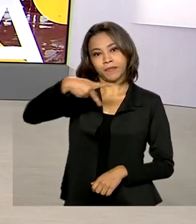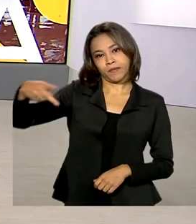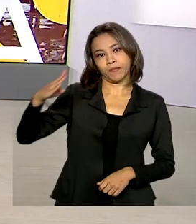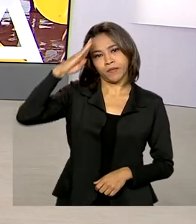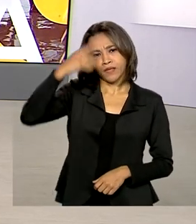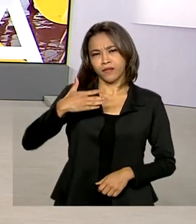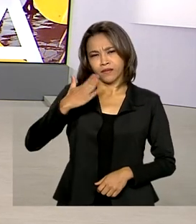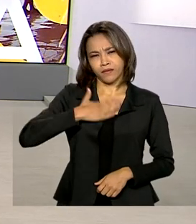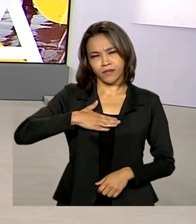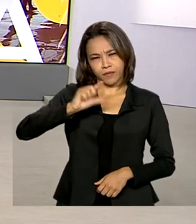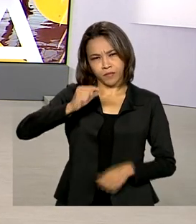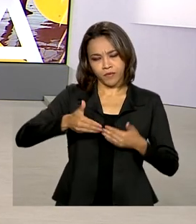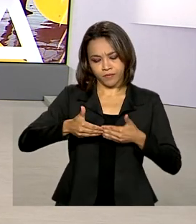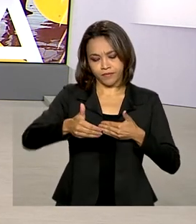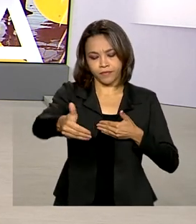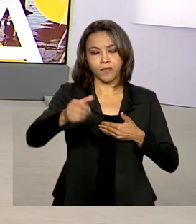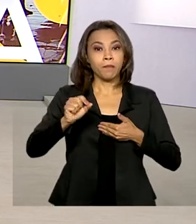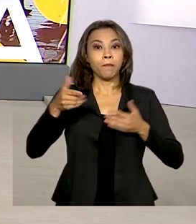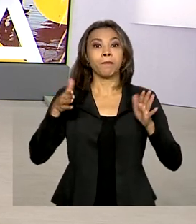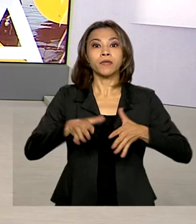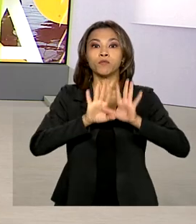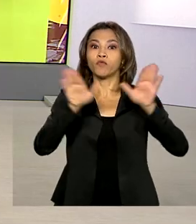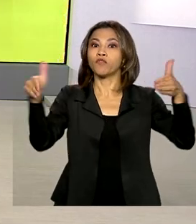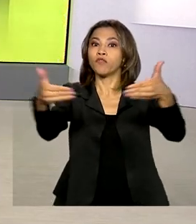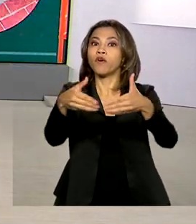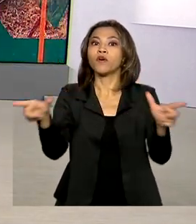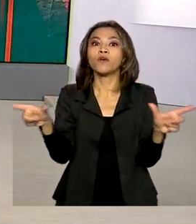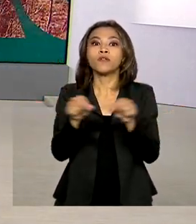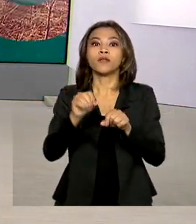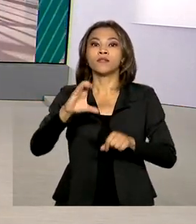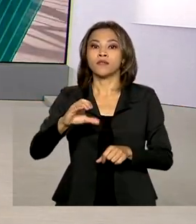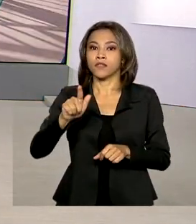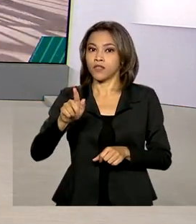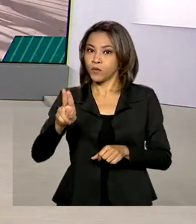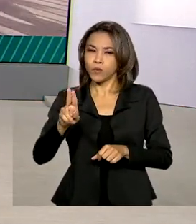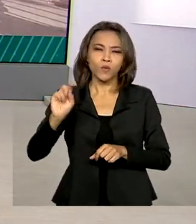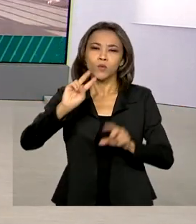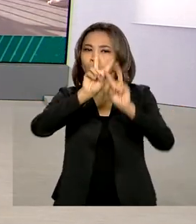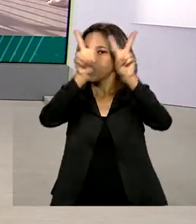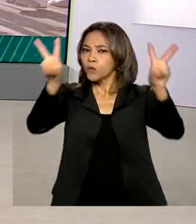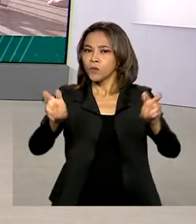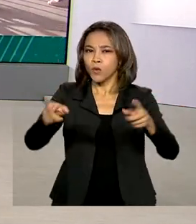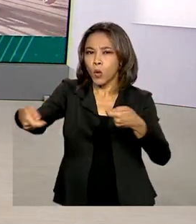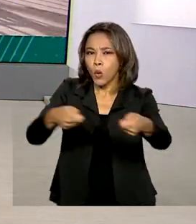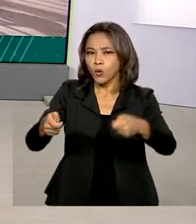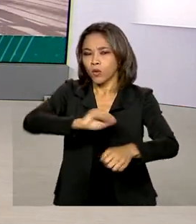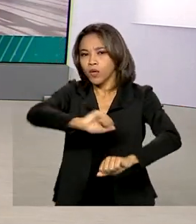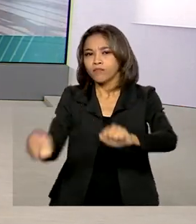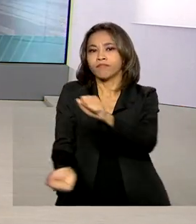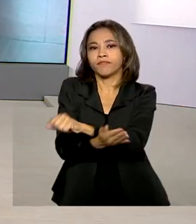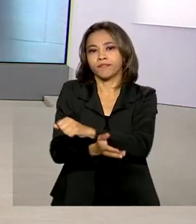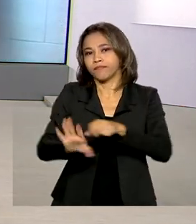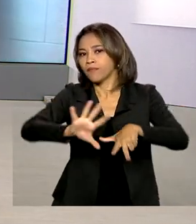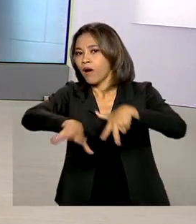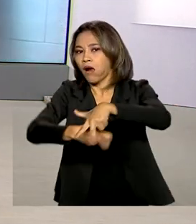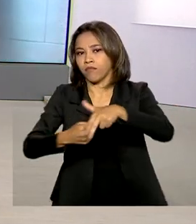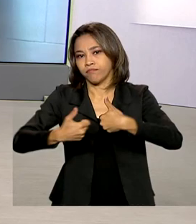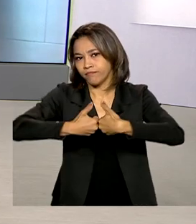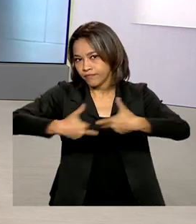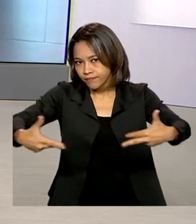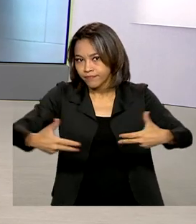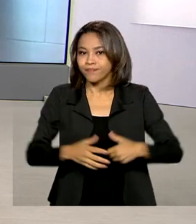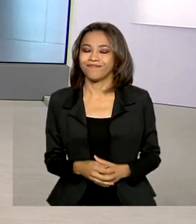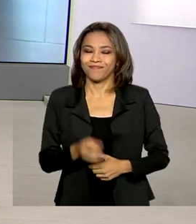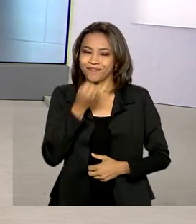participa daqui a pouco do Fórum da CGU sobre o controle no combate à corrupção. Gabriela Noronha tem ao vivo as informações para a gente.